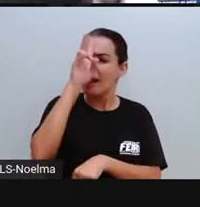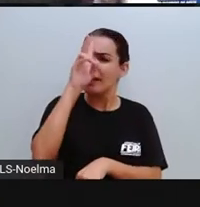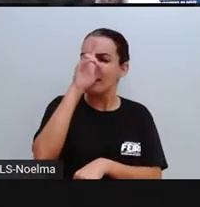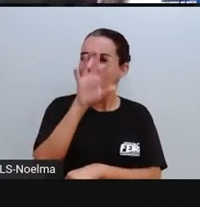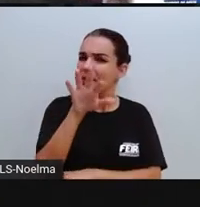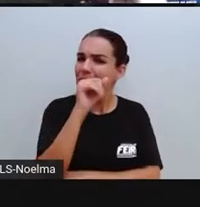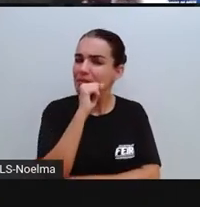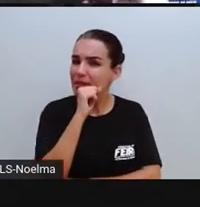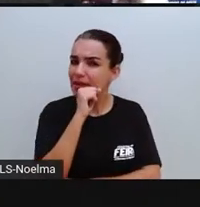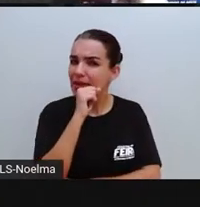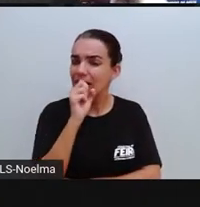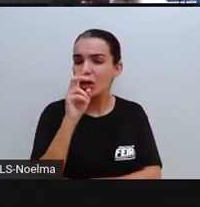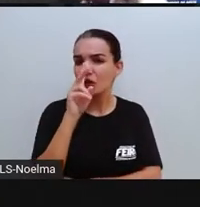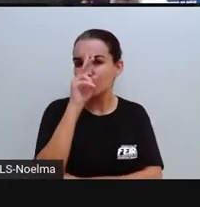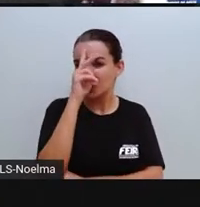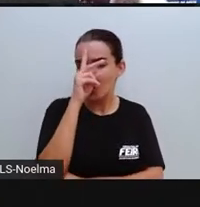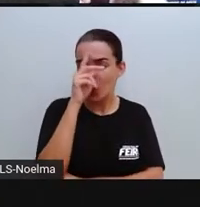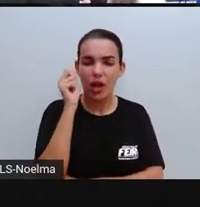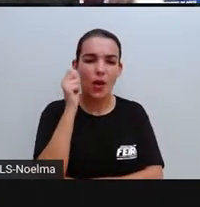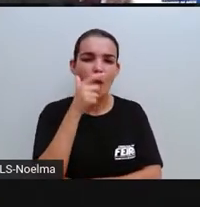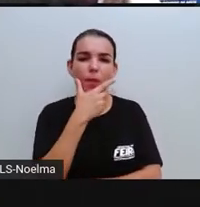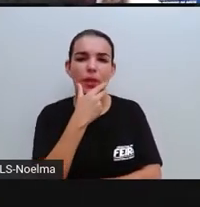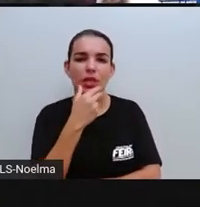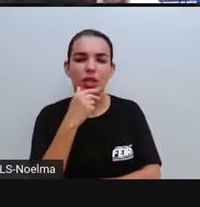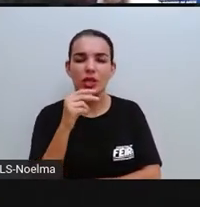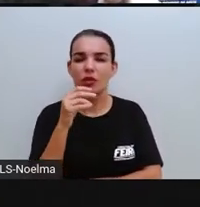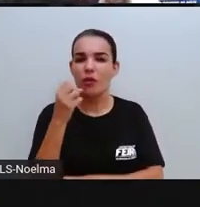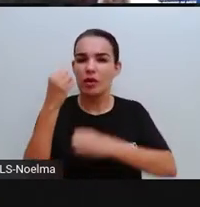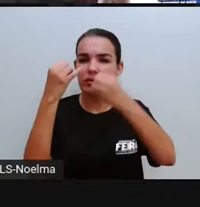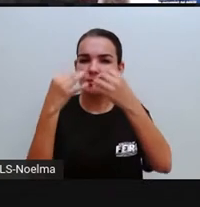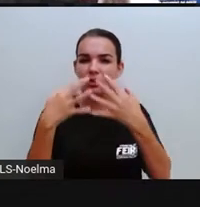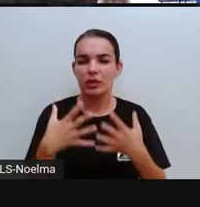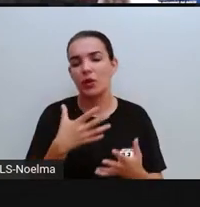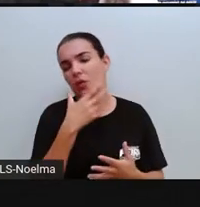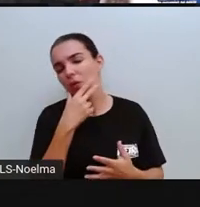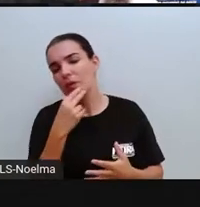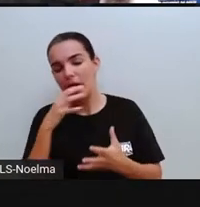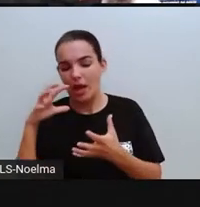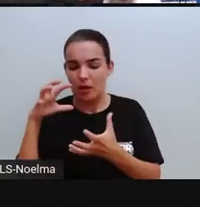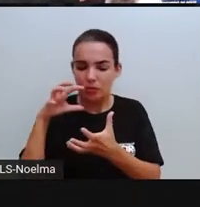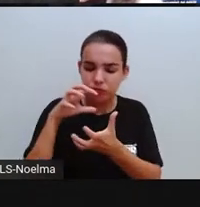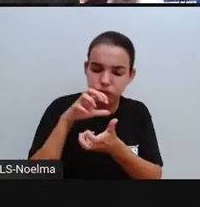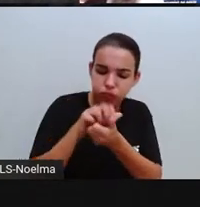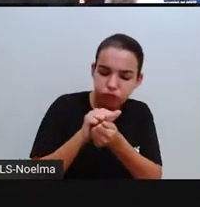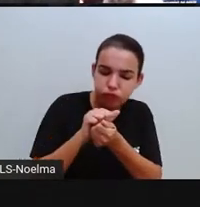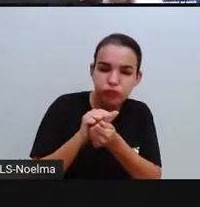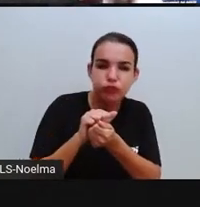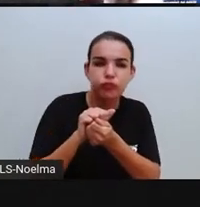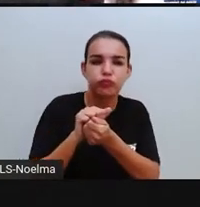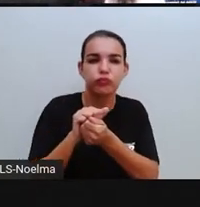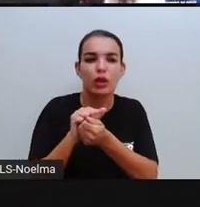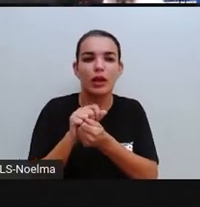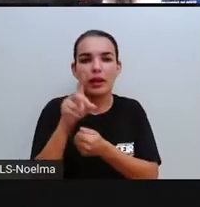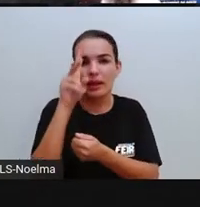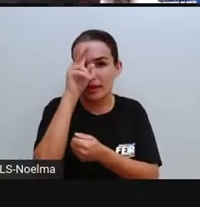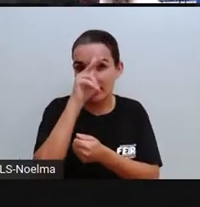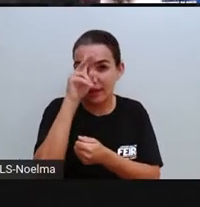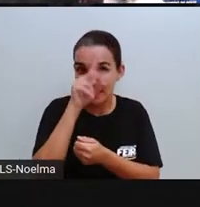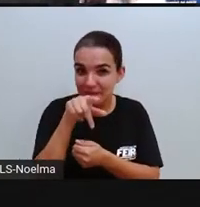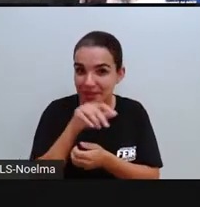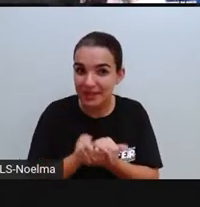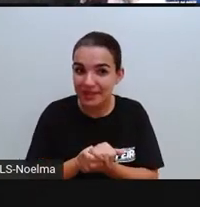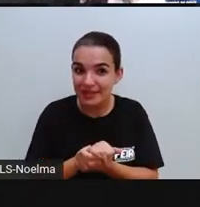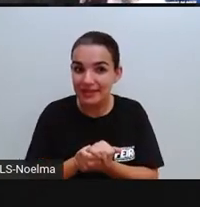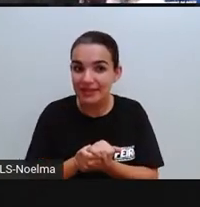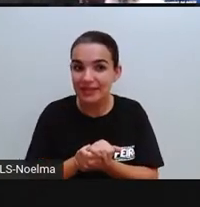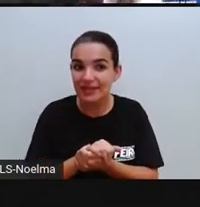da aula que a Pró contou a história aí, da folhinha que estava insatisfeita? Quem lembra? Levanta aí a mão. A Pró contou, não foi